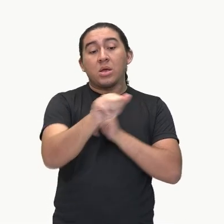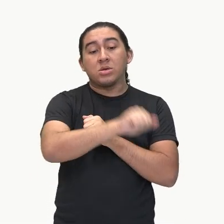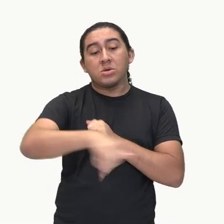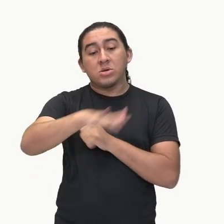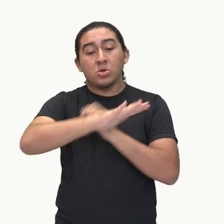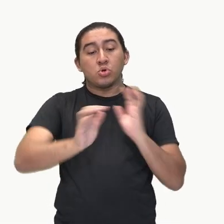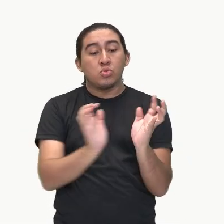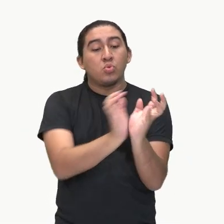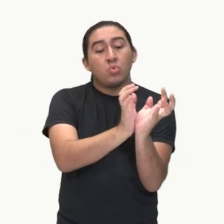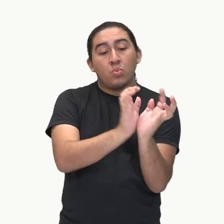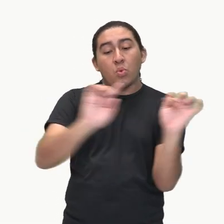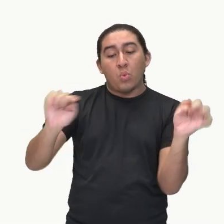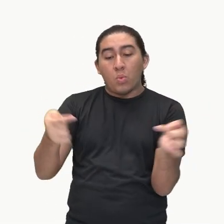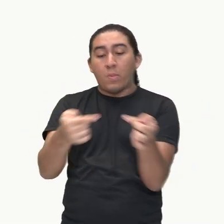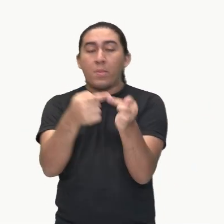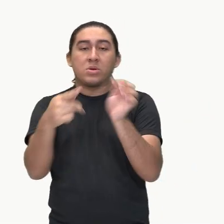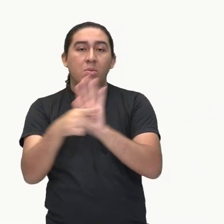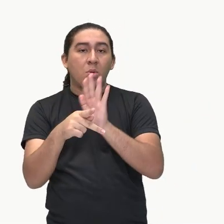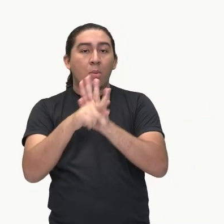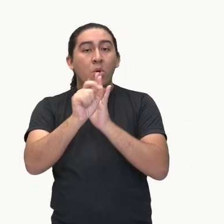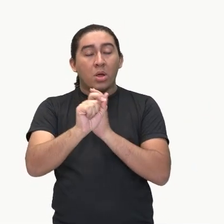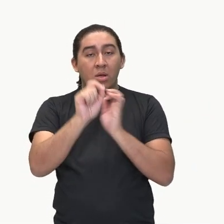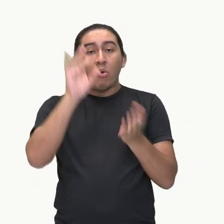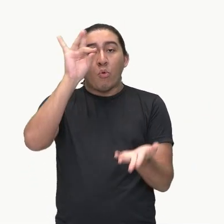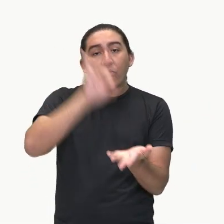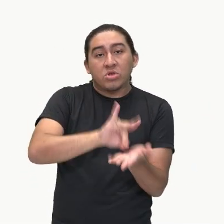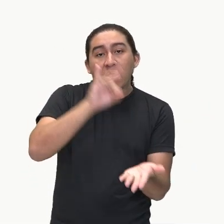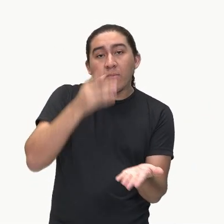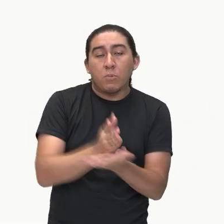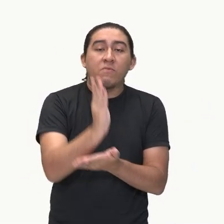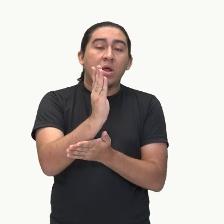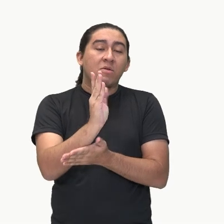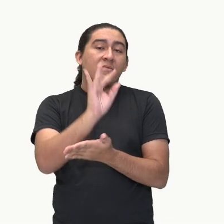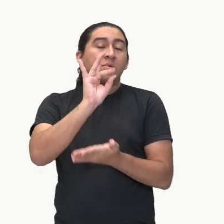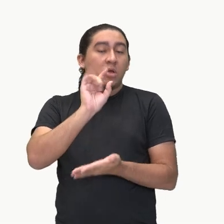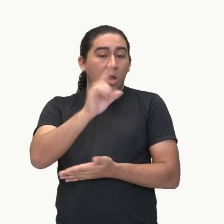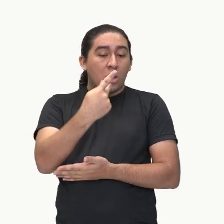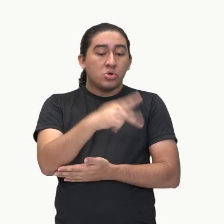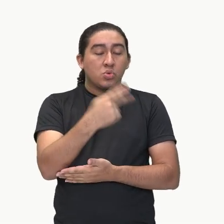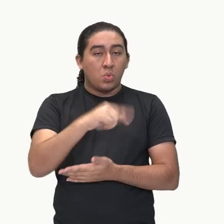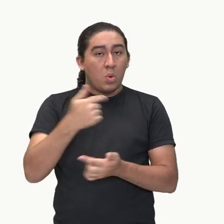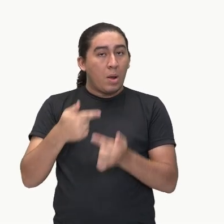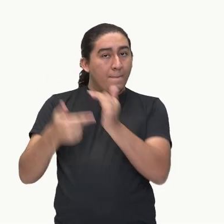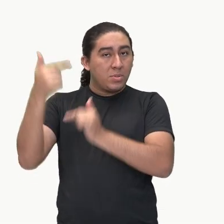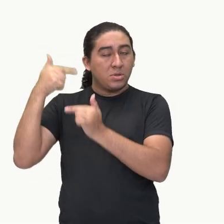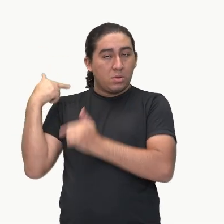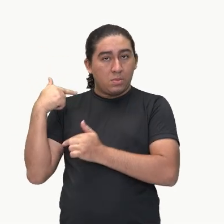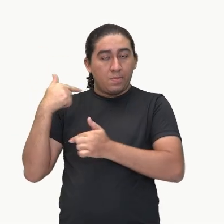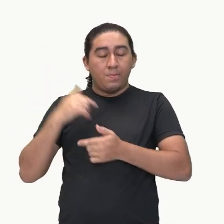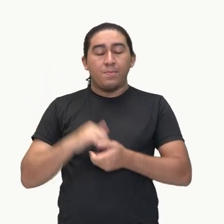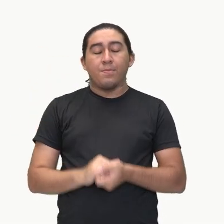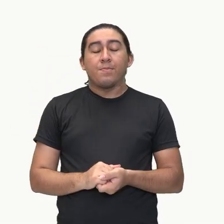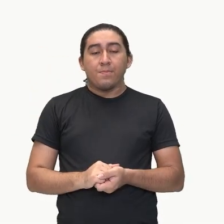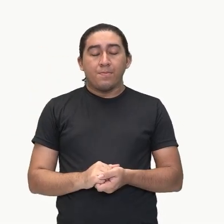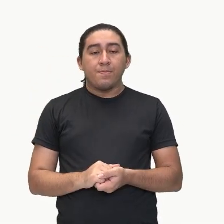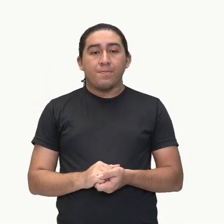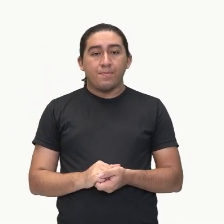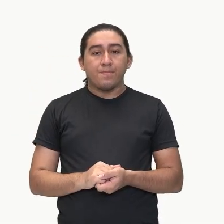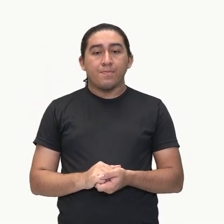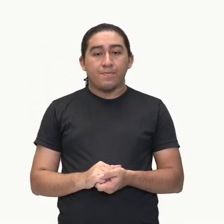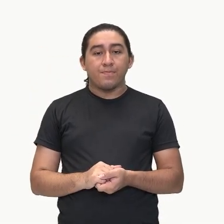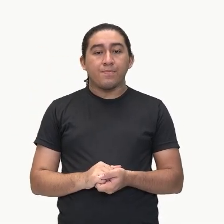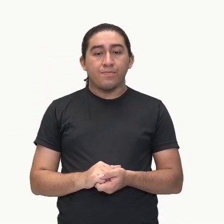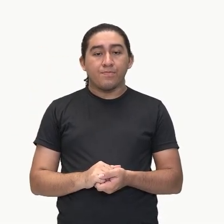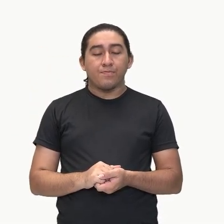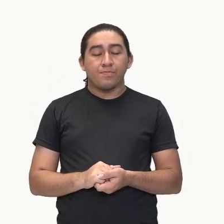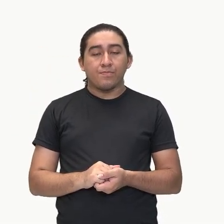associada ao reconhecimento de sua ancestralidade. Além da ineficiência do